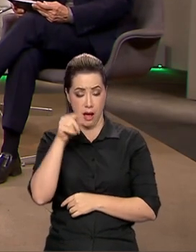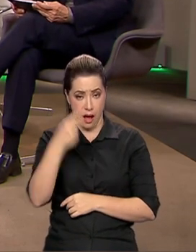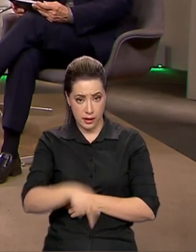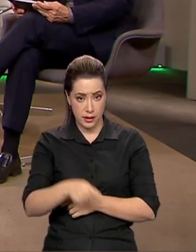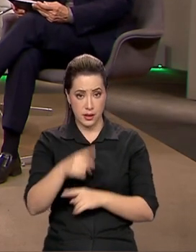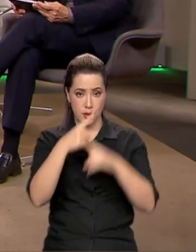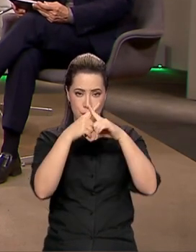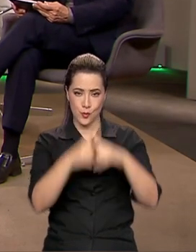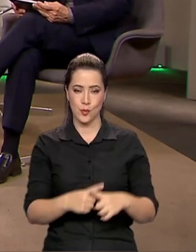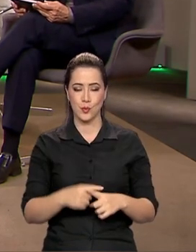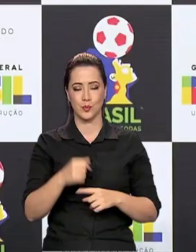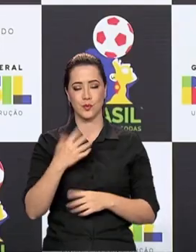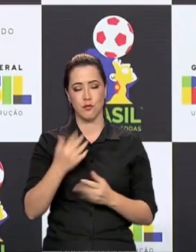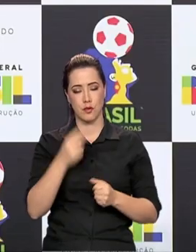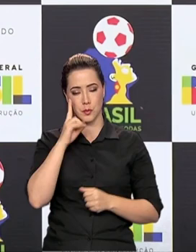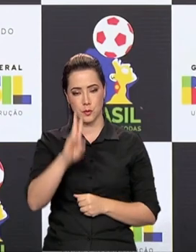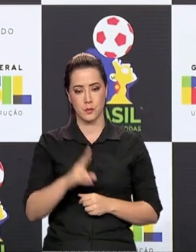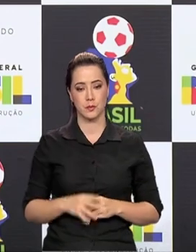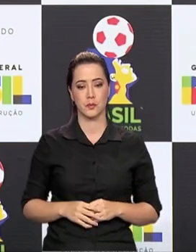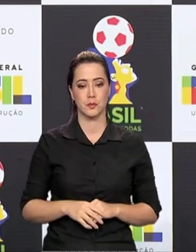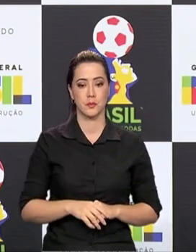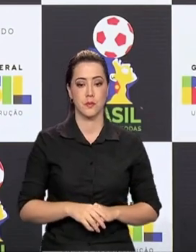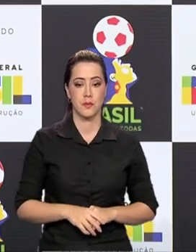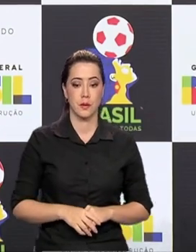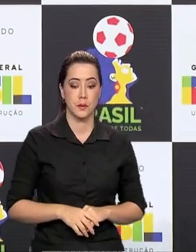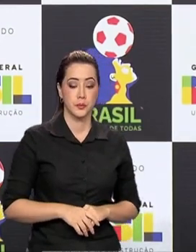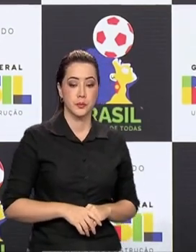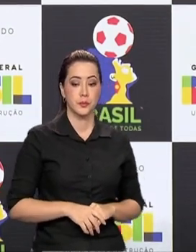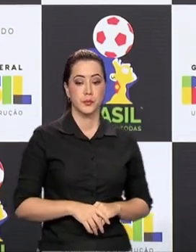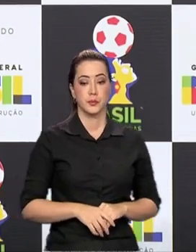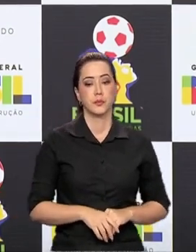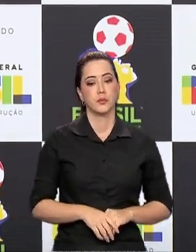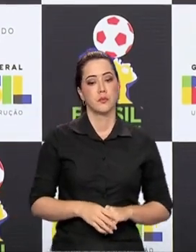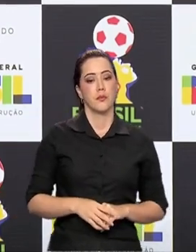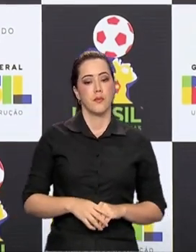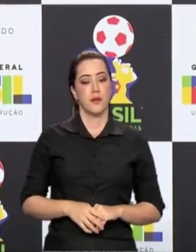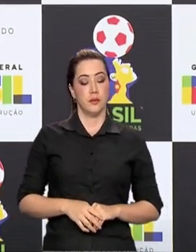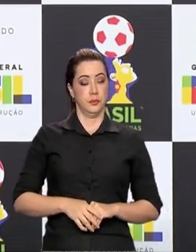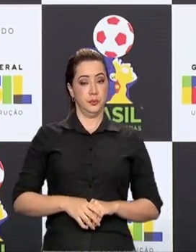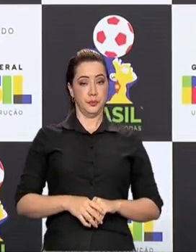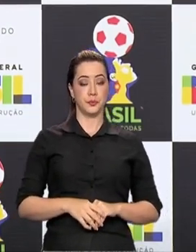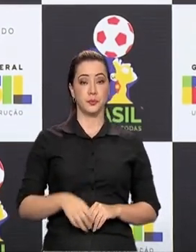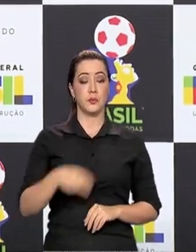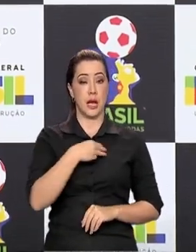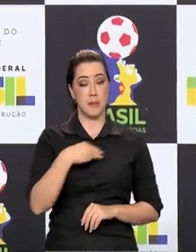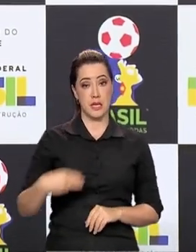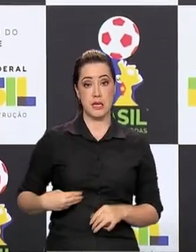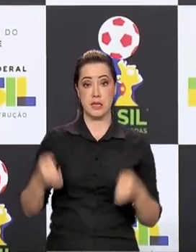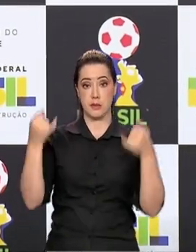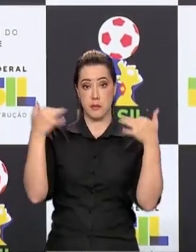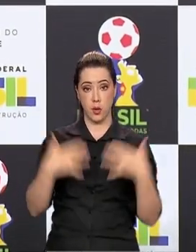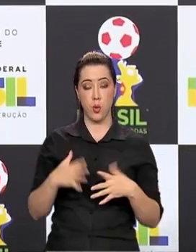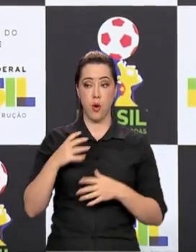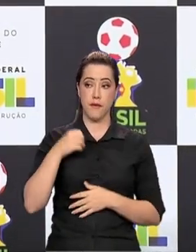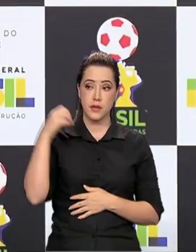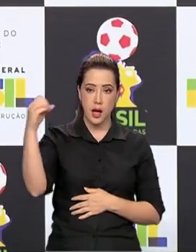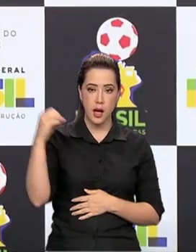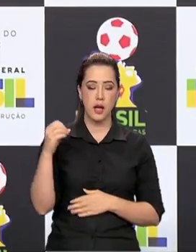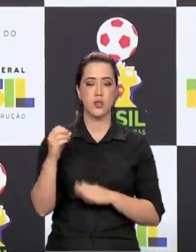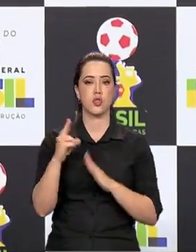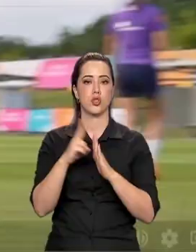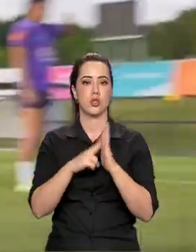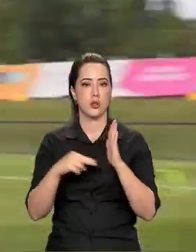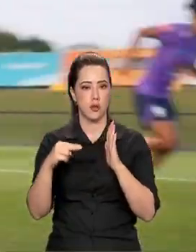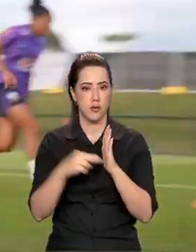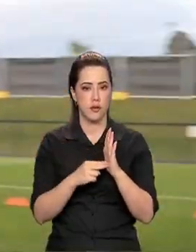Futebol Feminino. Vamos ver. A ministra fez um balanço da viagem à Austrália e Nova Zelândia e destacou